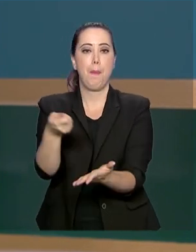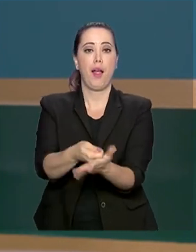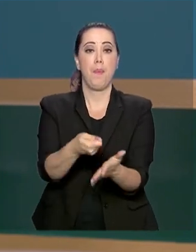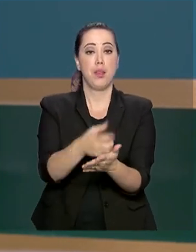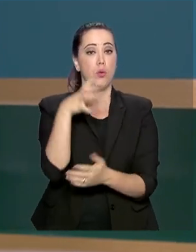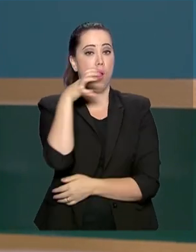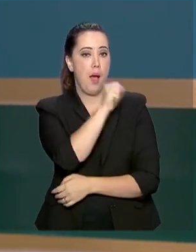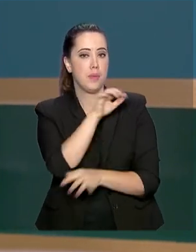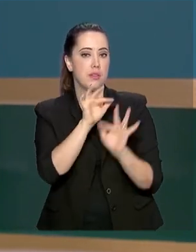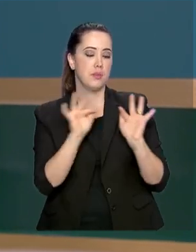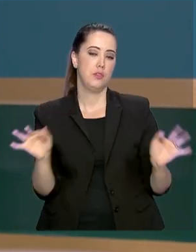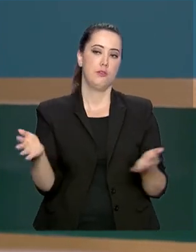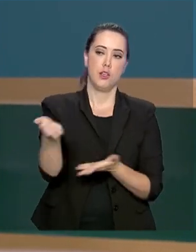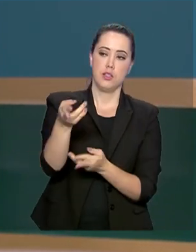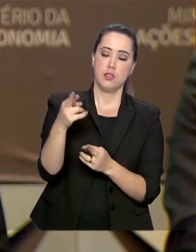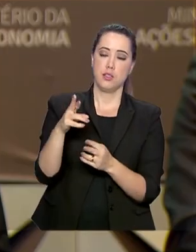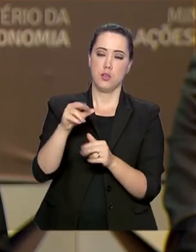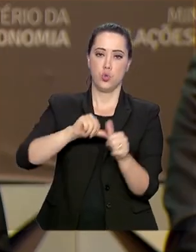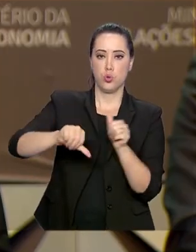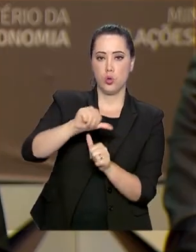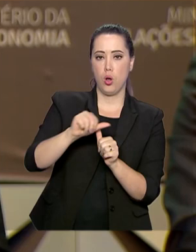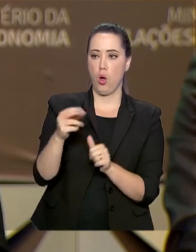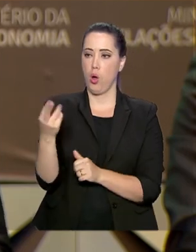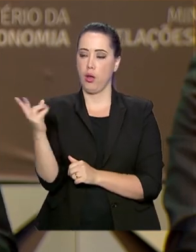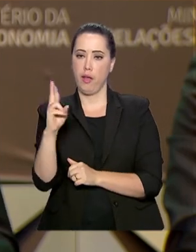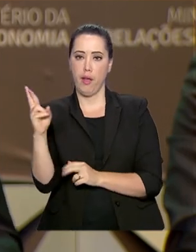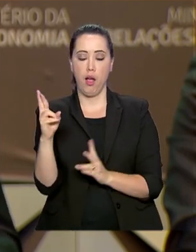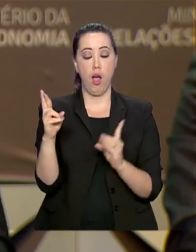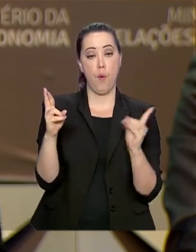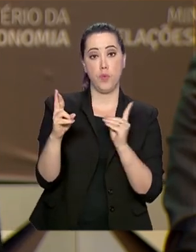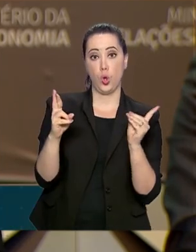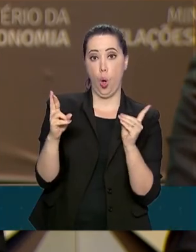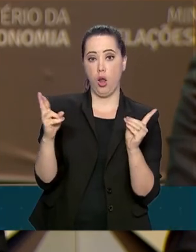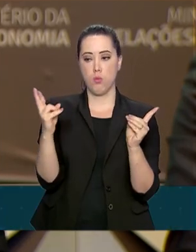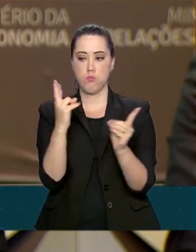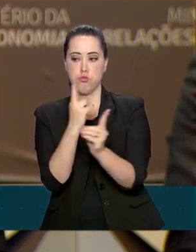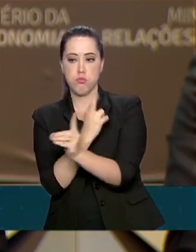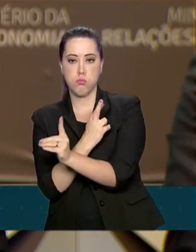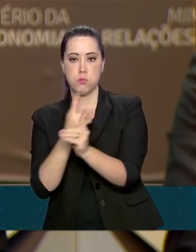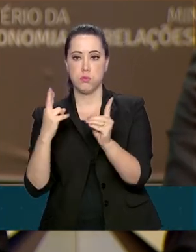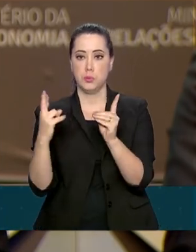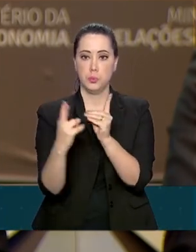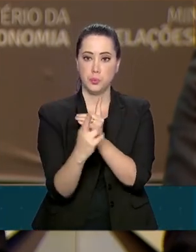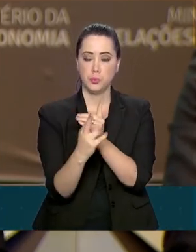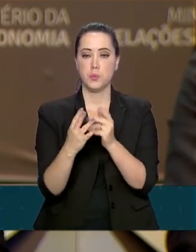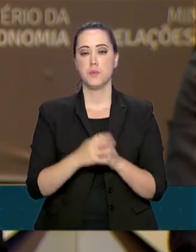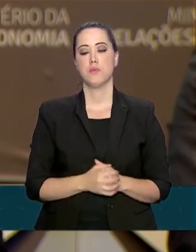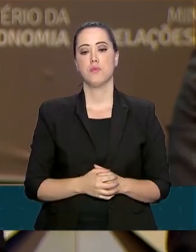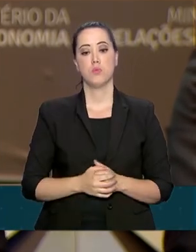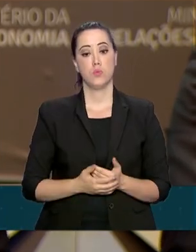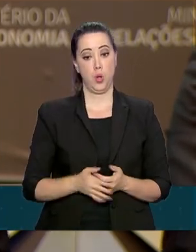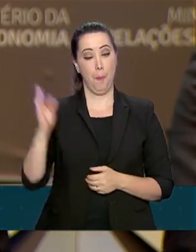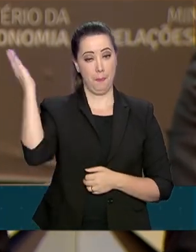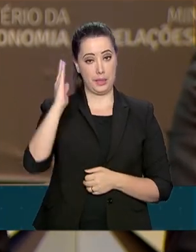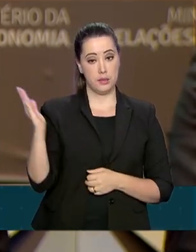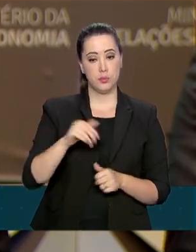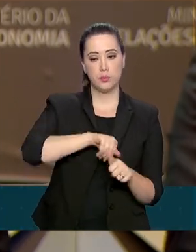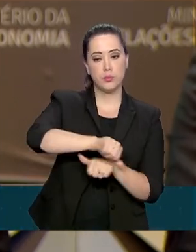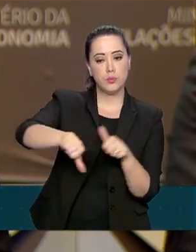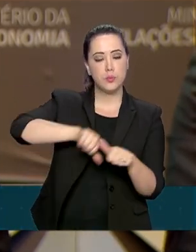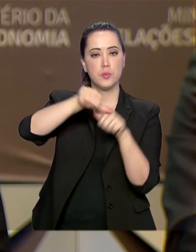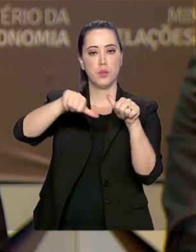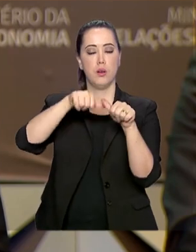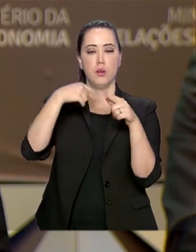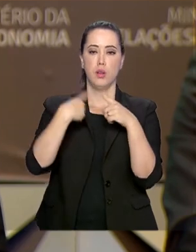simplificação cambial. O Brasil está passando por uma reinvenção. É uma metamorfose, porque os últimos